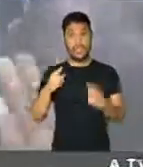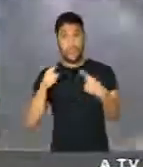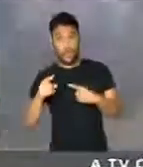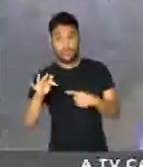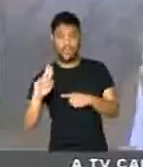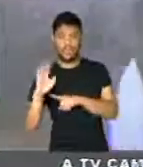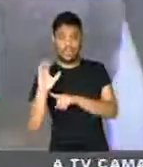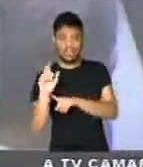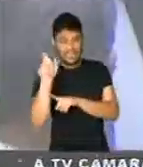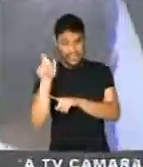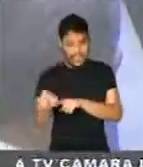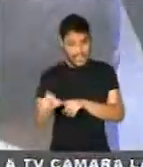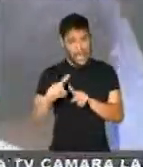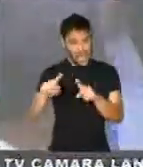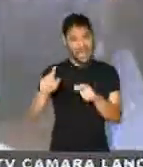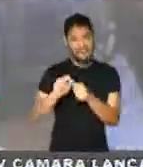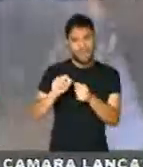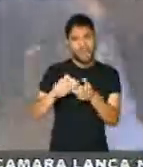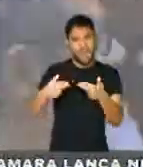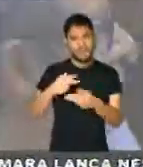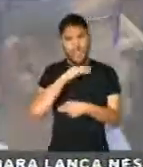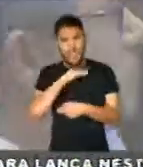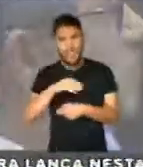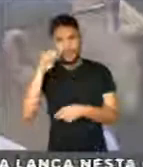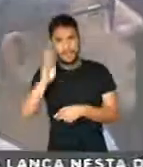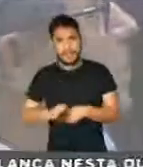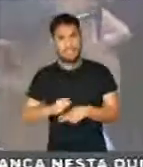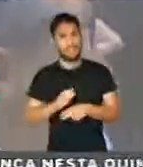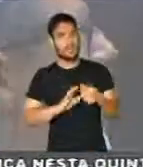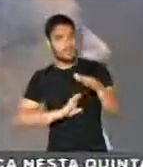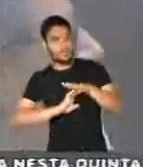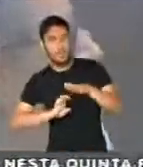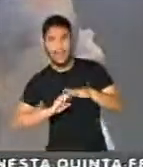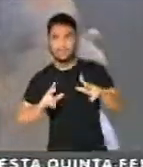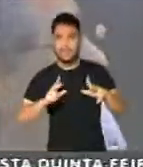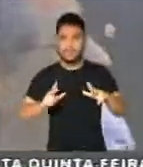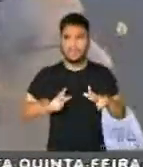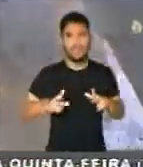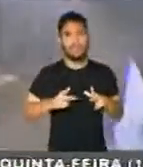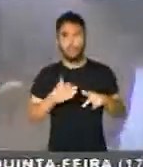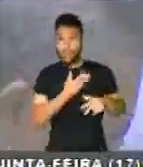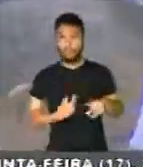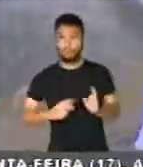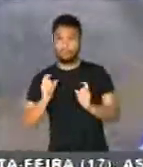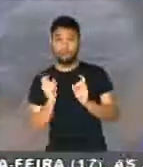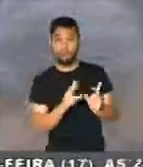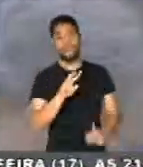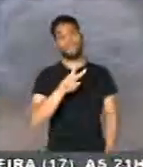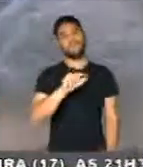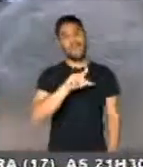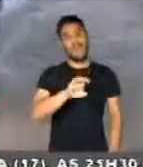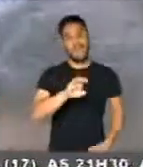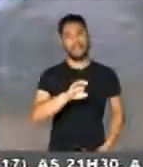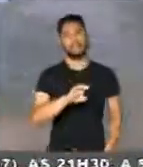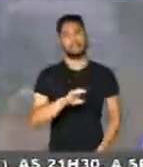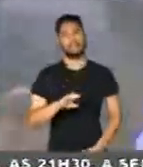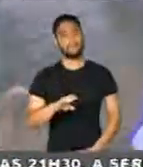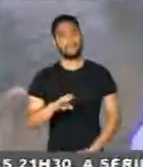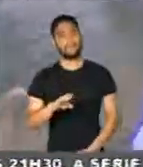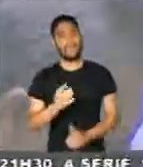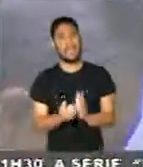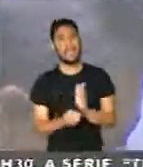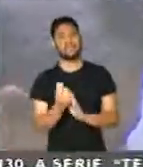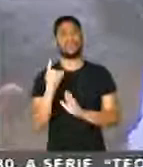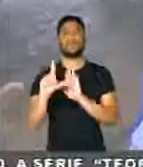que fez tantas coisas ruins para o país, privatizando a Vale, por exemplo, criando a